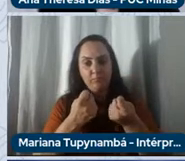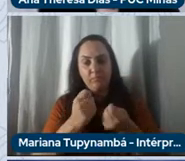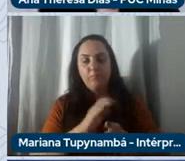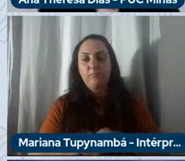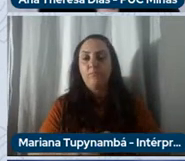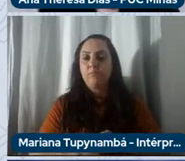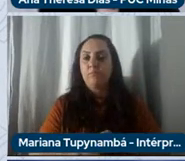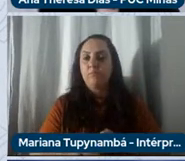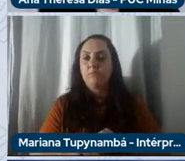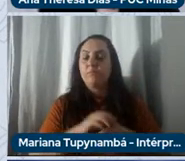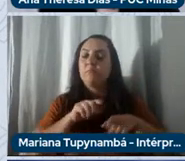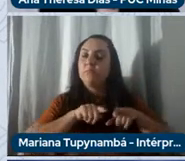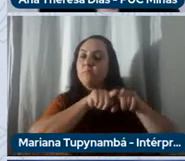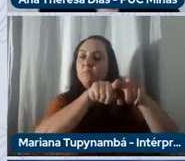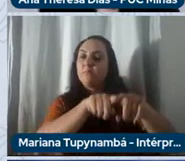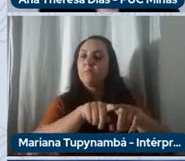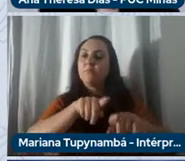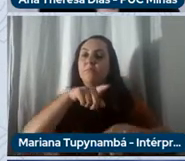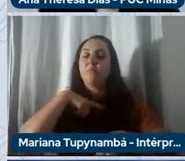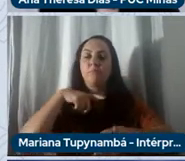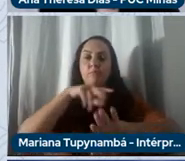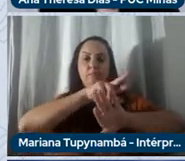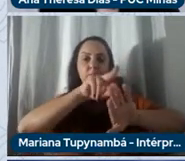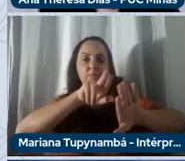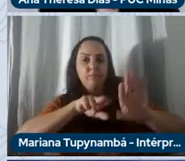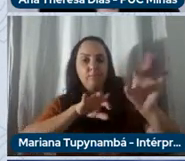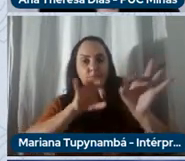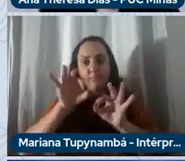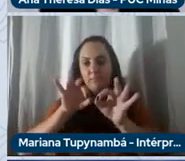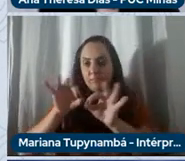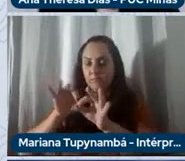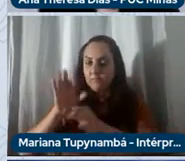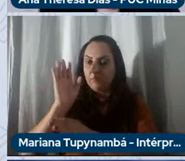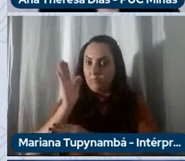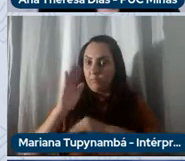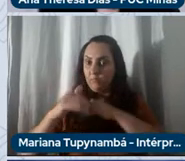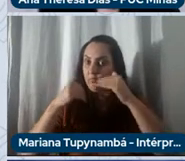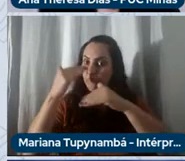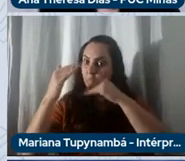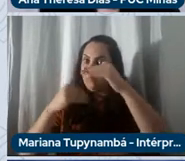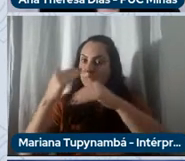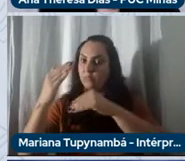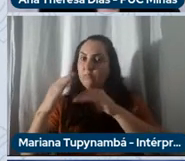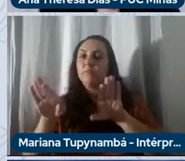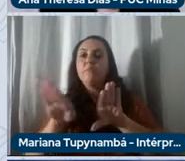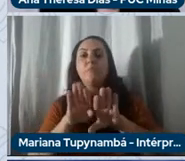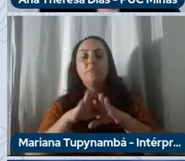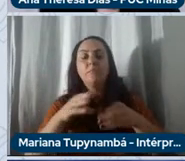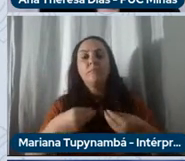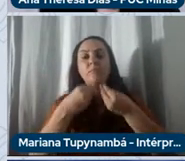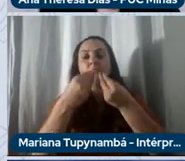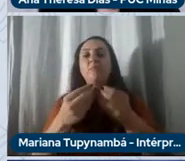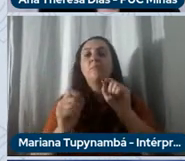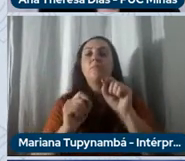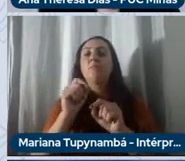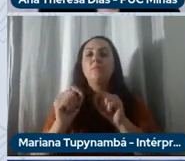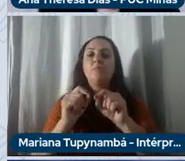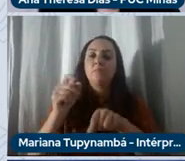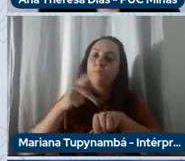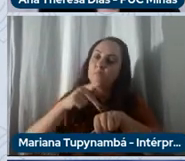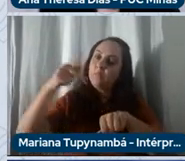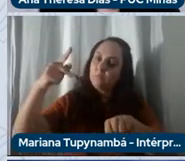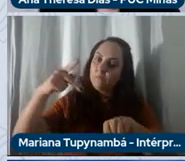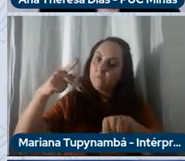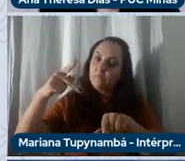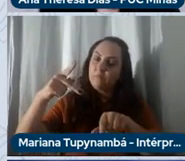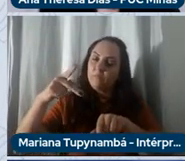Dessa parceria, vários projetos já foram desenvolvidos, várias ofertas de programas de pós-graduação, Lato Senso & Company,